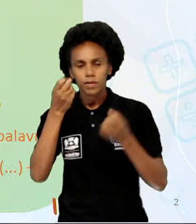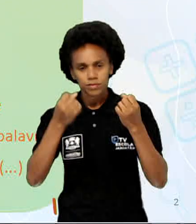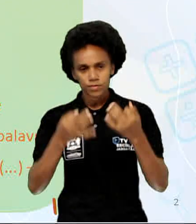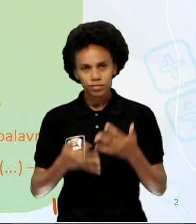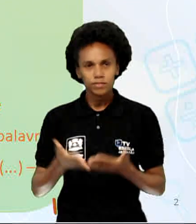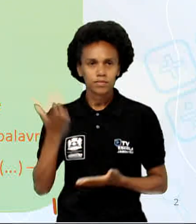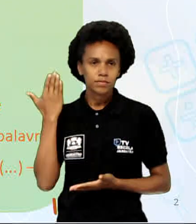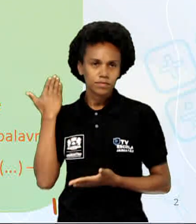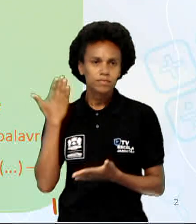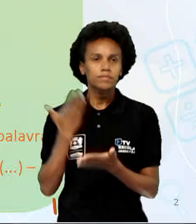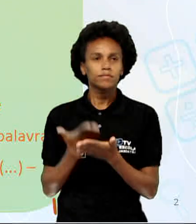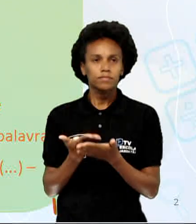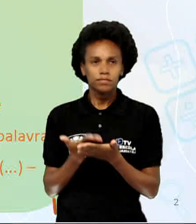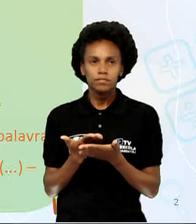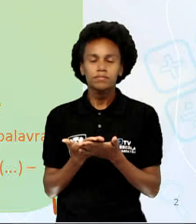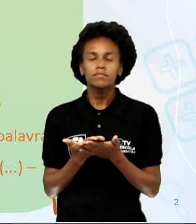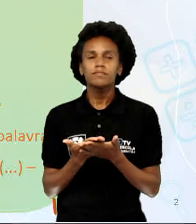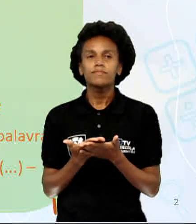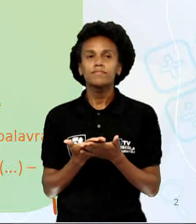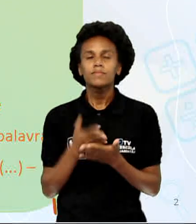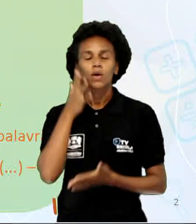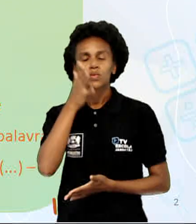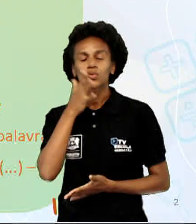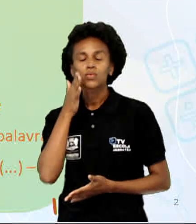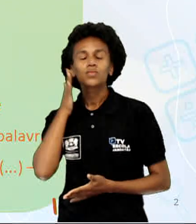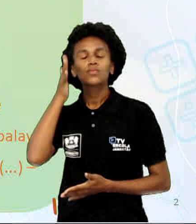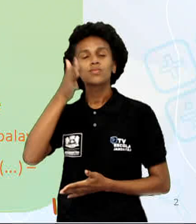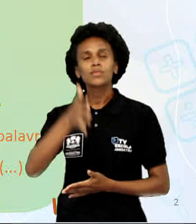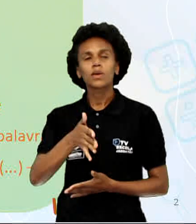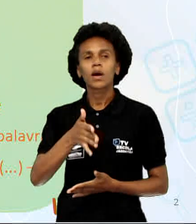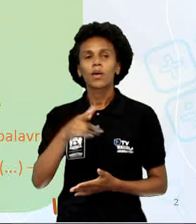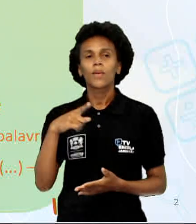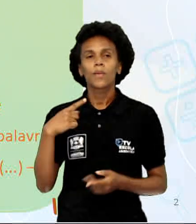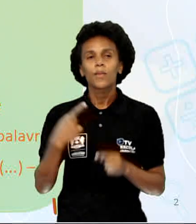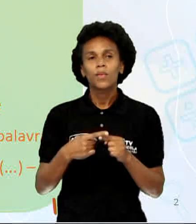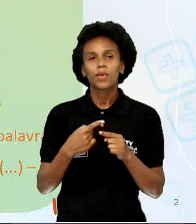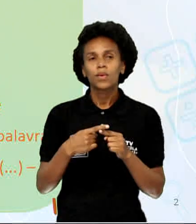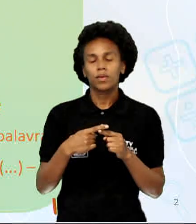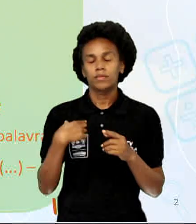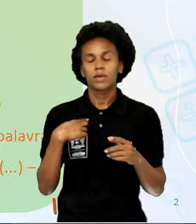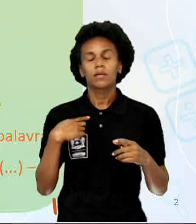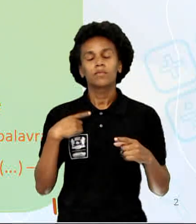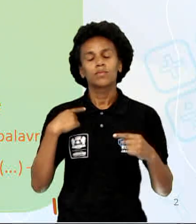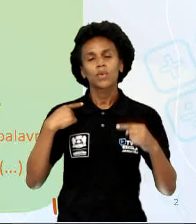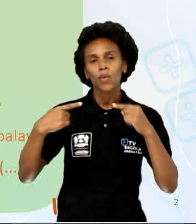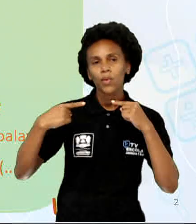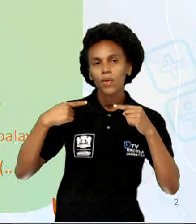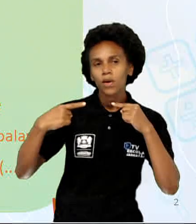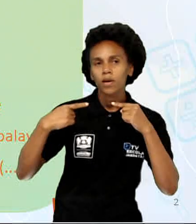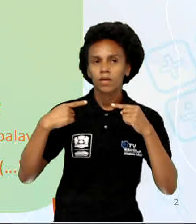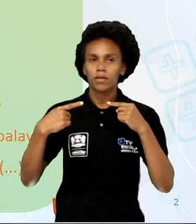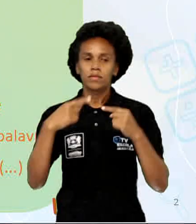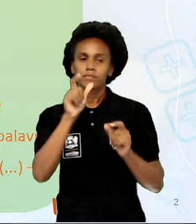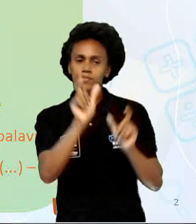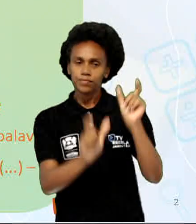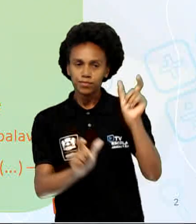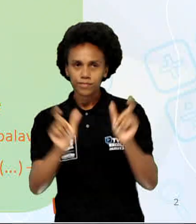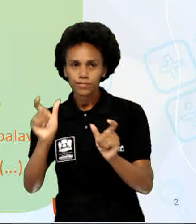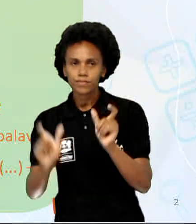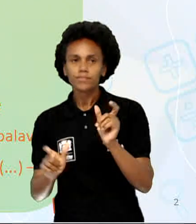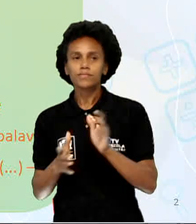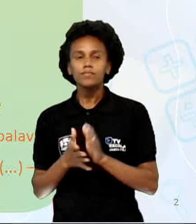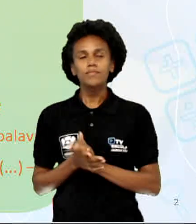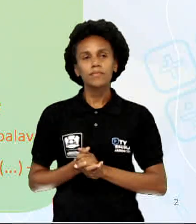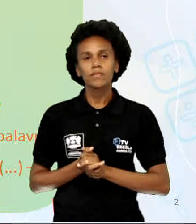quê? Porque há um diálogo das personagens, tá certo? E depois, identifique as pontuações utilizadas